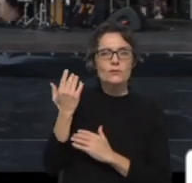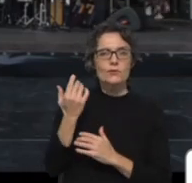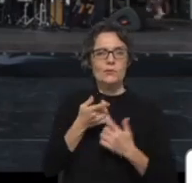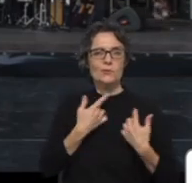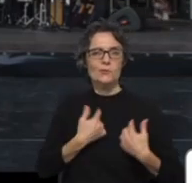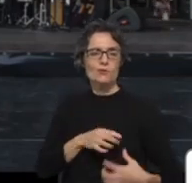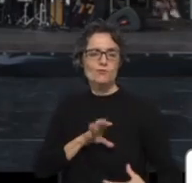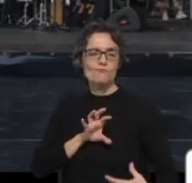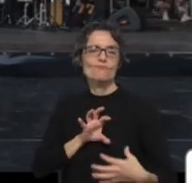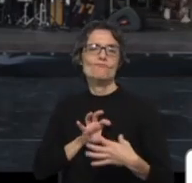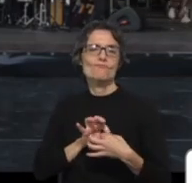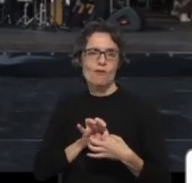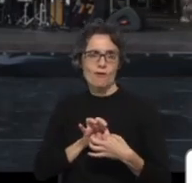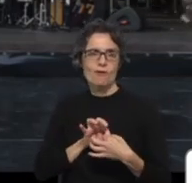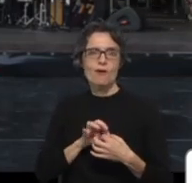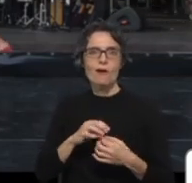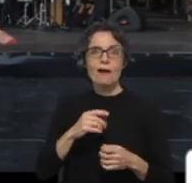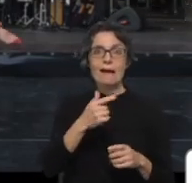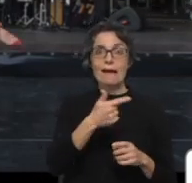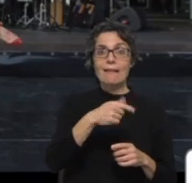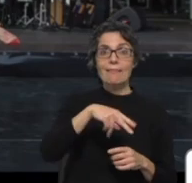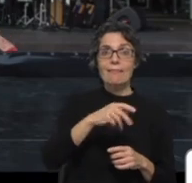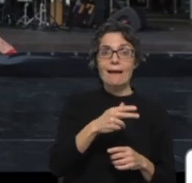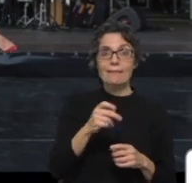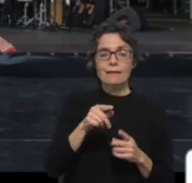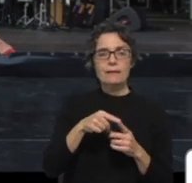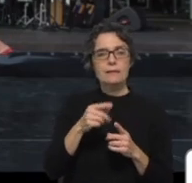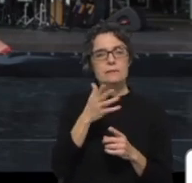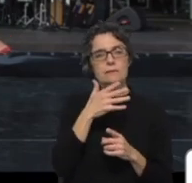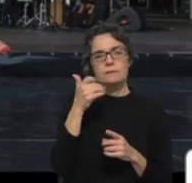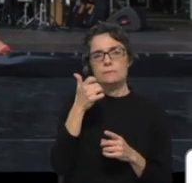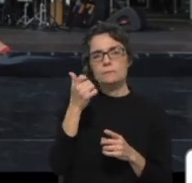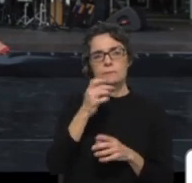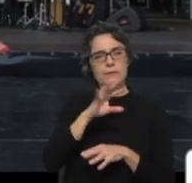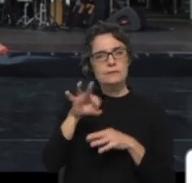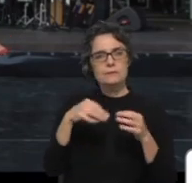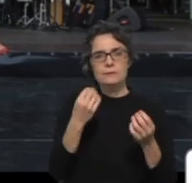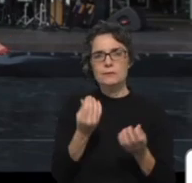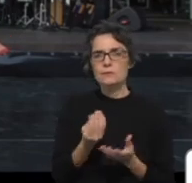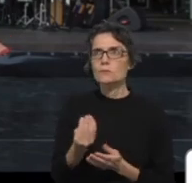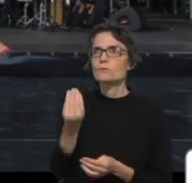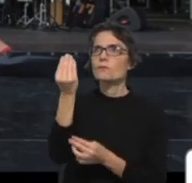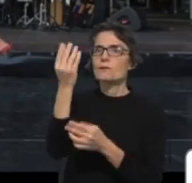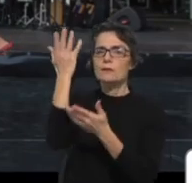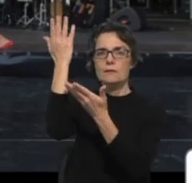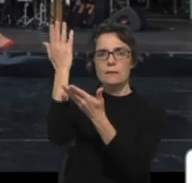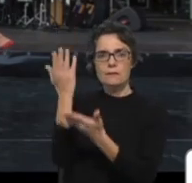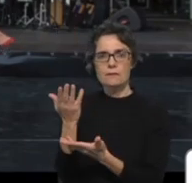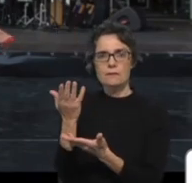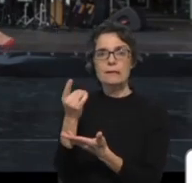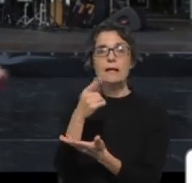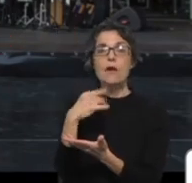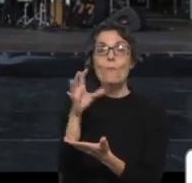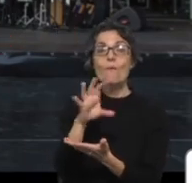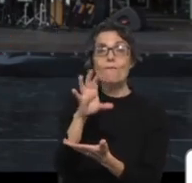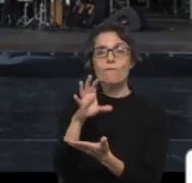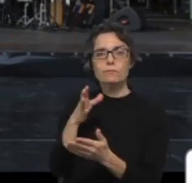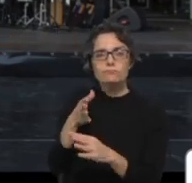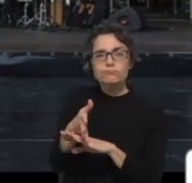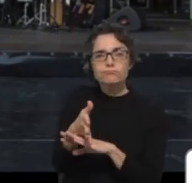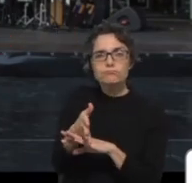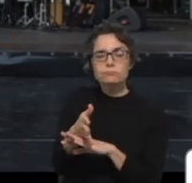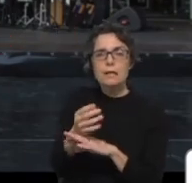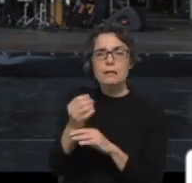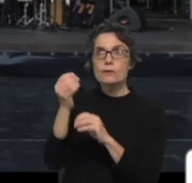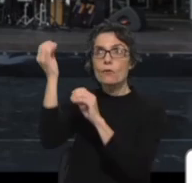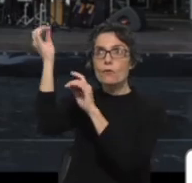assiste. Natyam é considerado uma belíssima oferenda aos deuses. Trata-se de uma forma muito direta de conectar